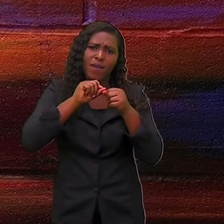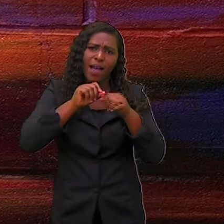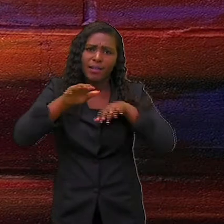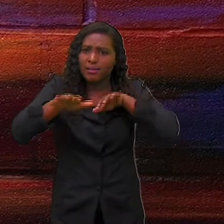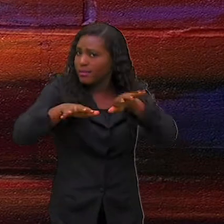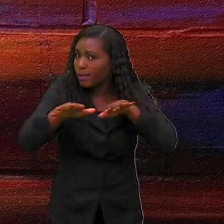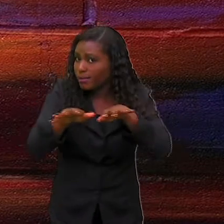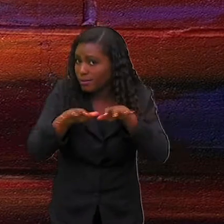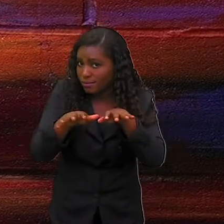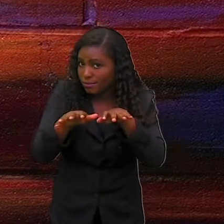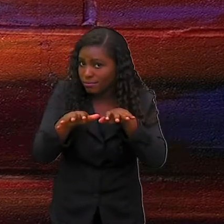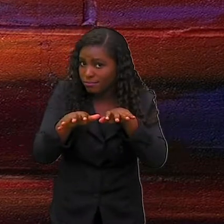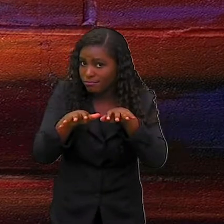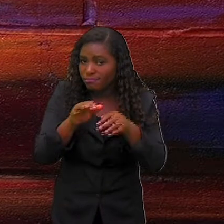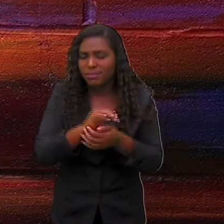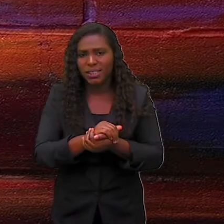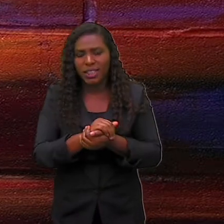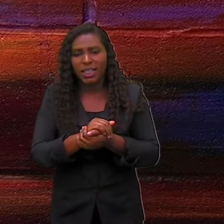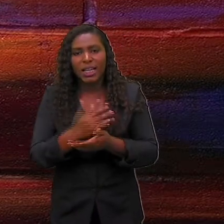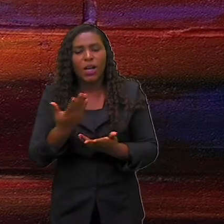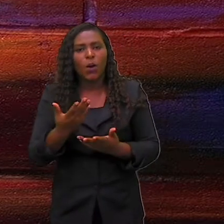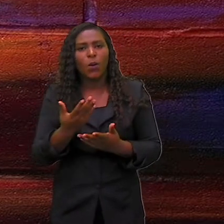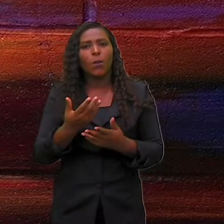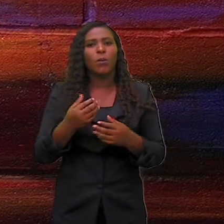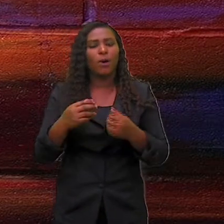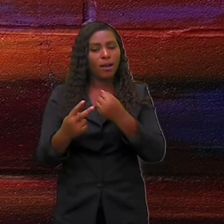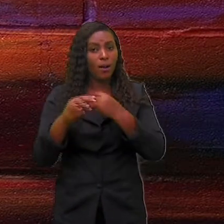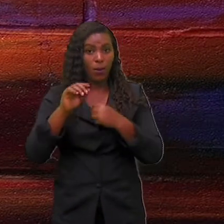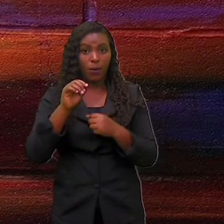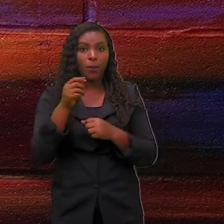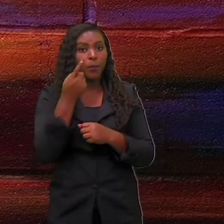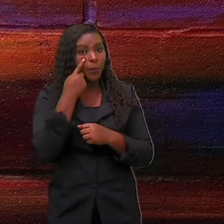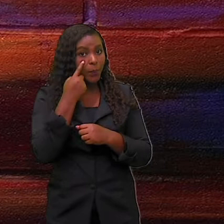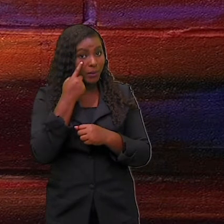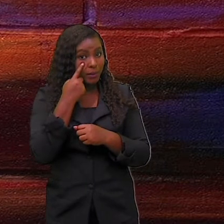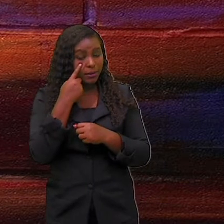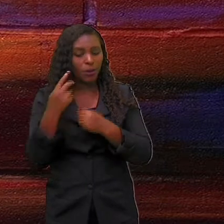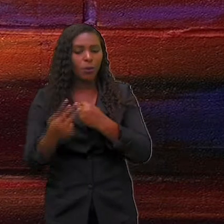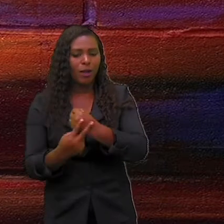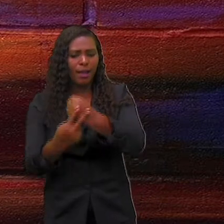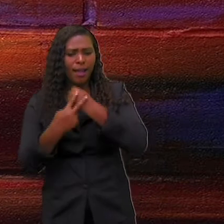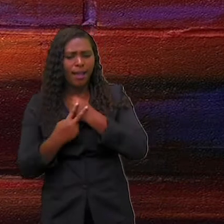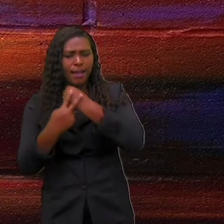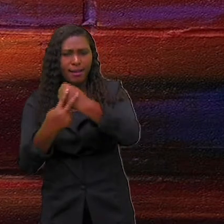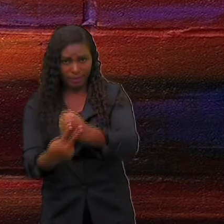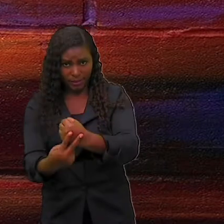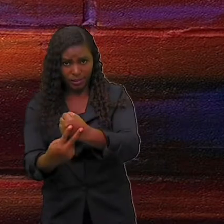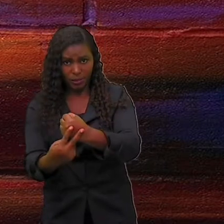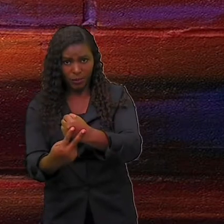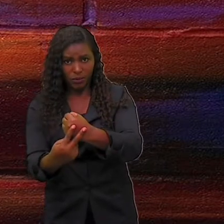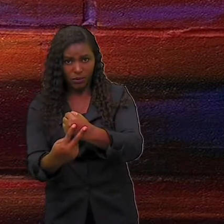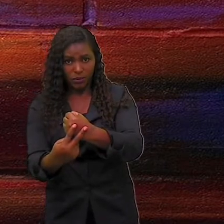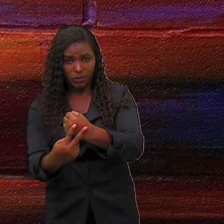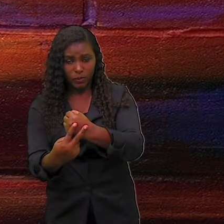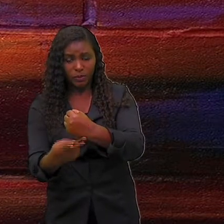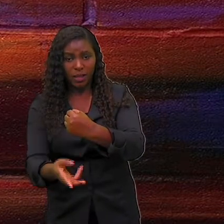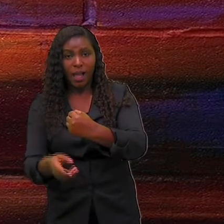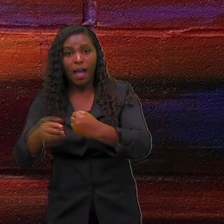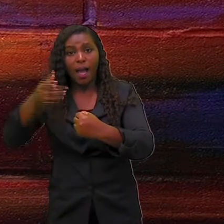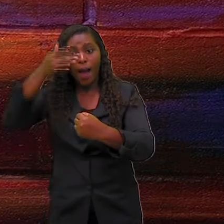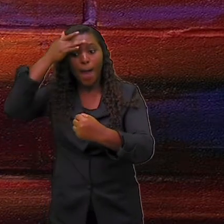pratica e recebe, certo? Qual que a diferença para a recíproca? Que existe aí uma